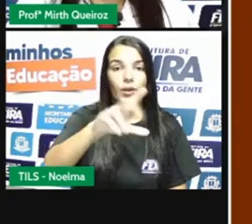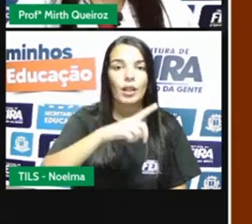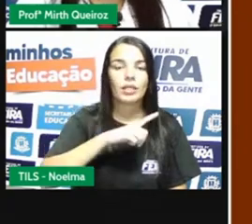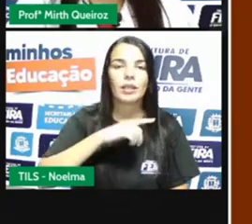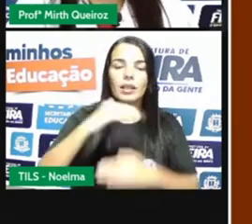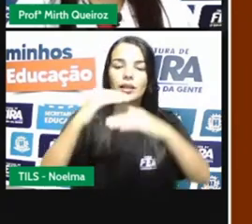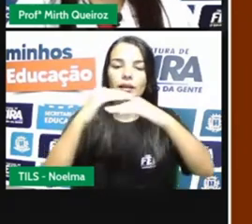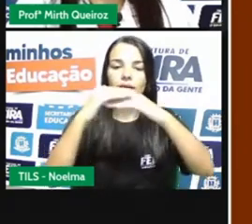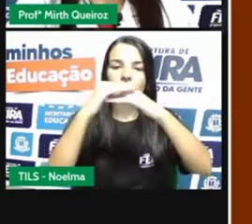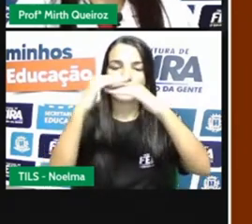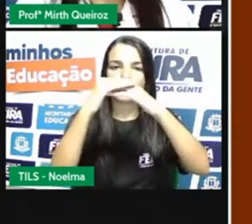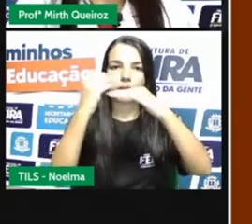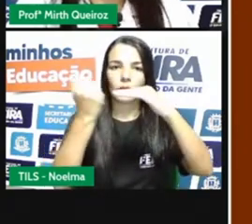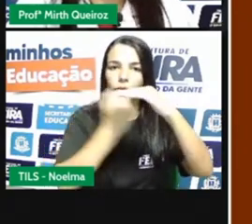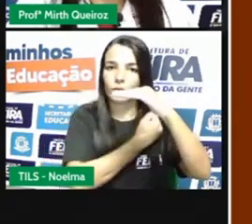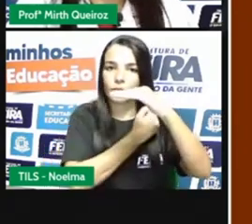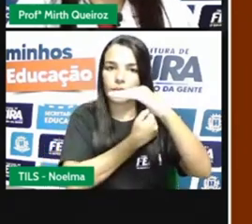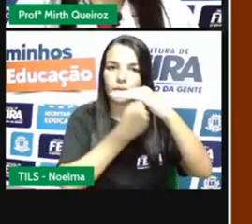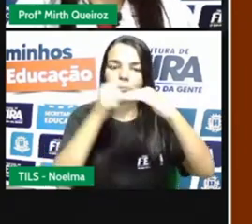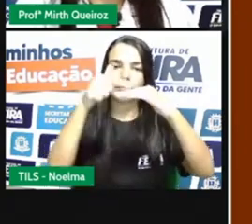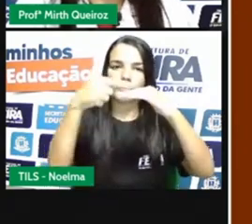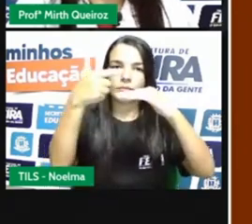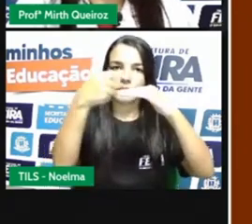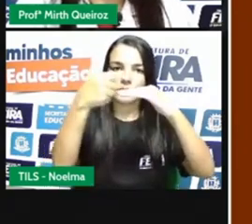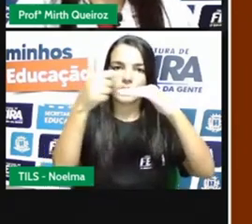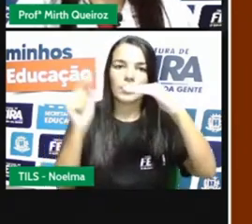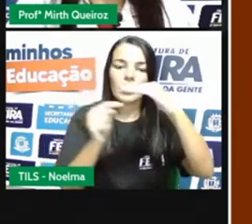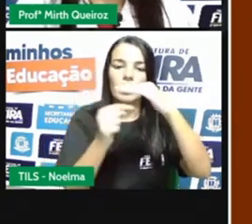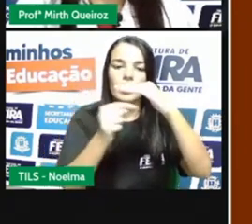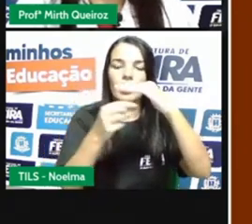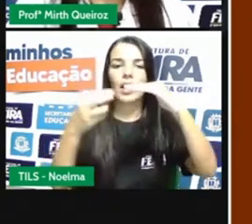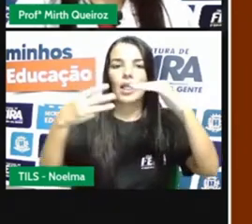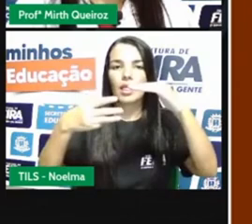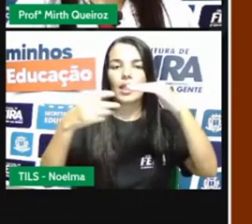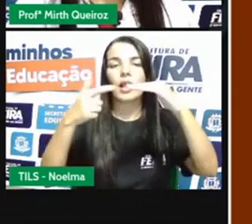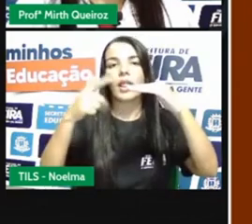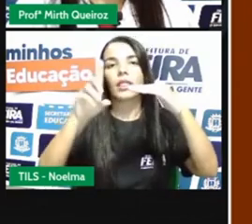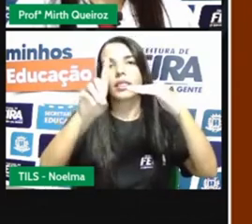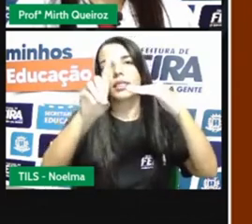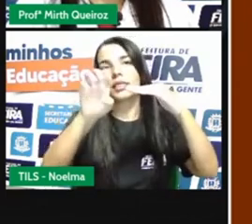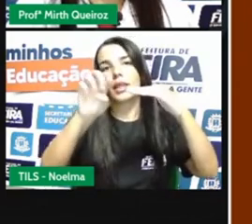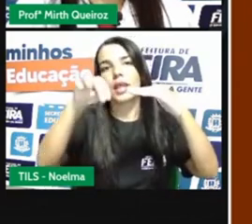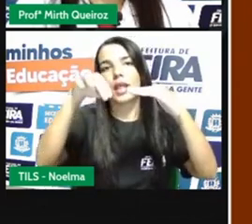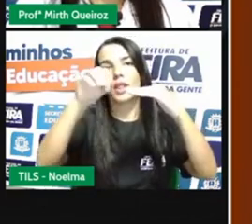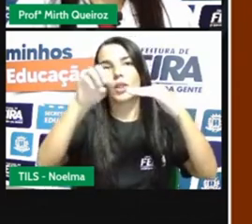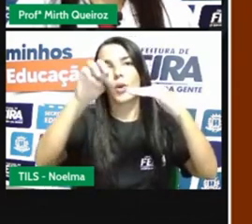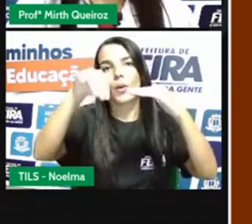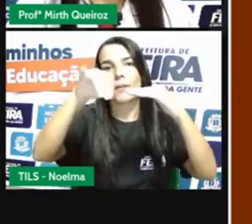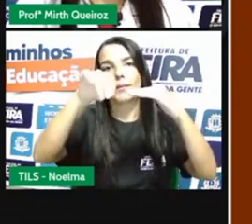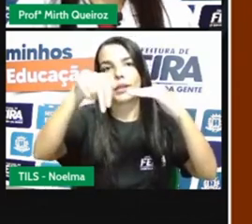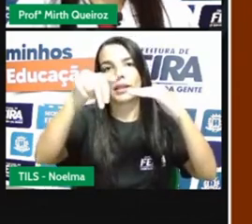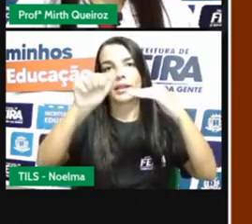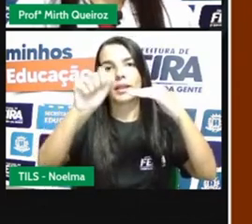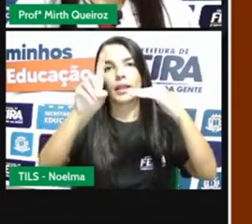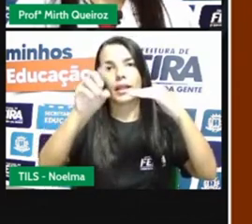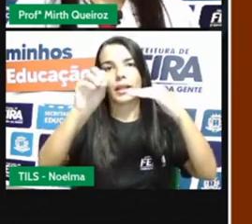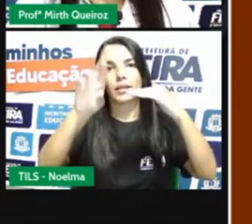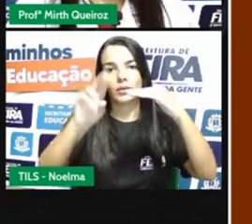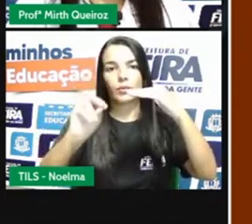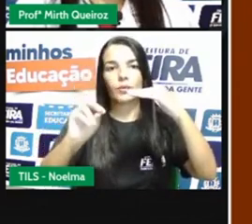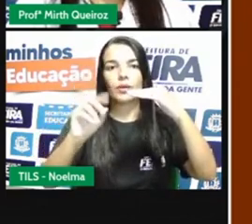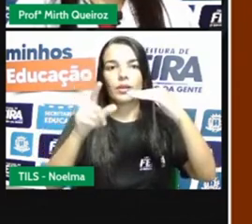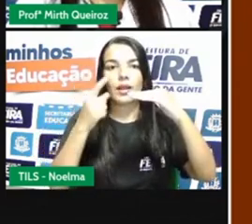fica o denominador. Então, numerador dois, denominador três. A essa fração aí, a gente lê